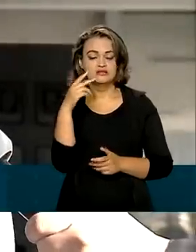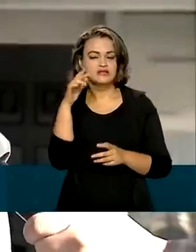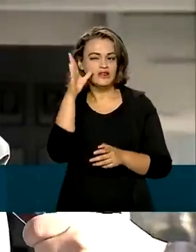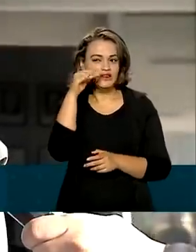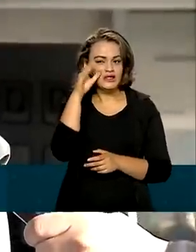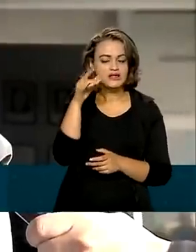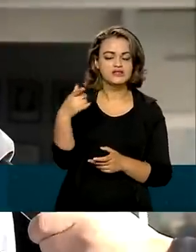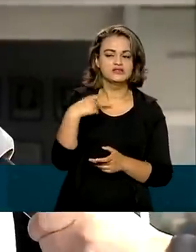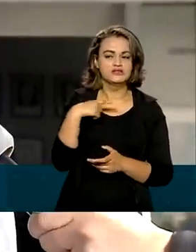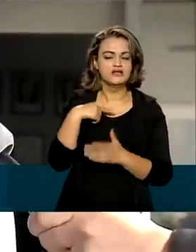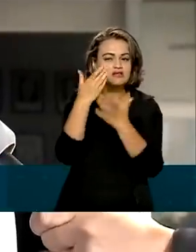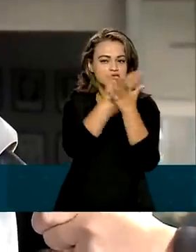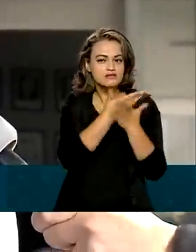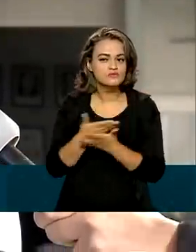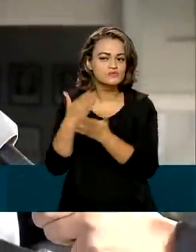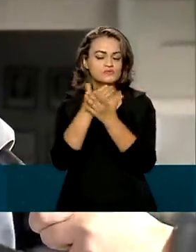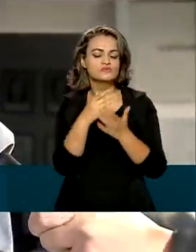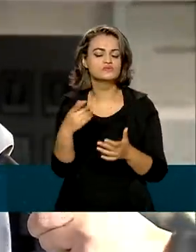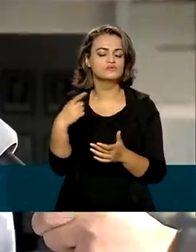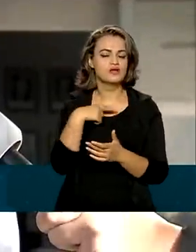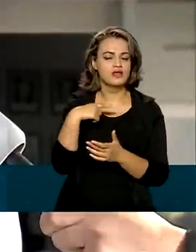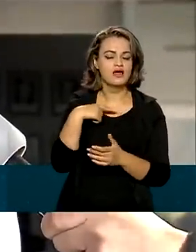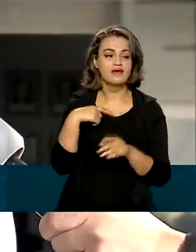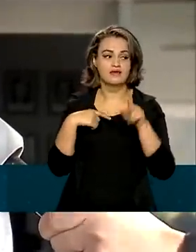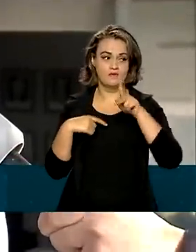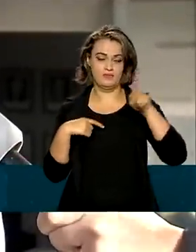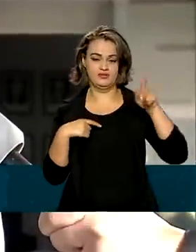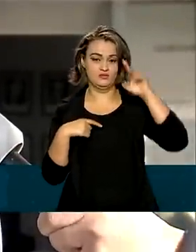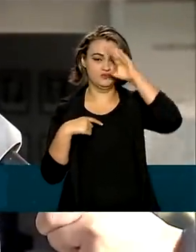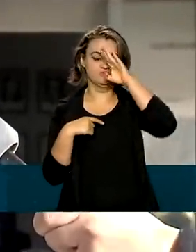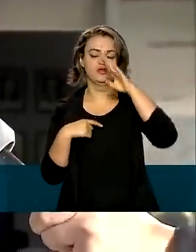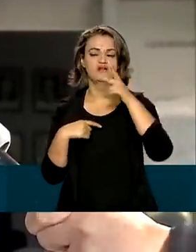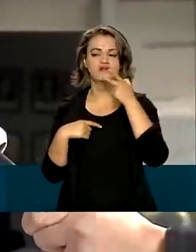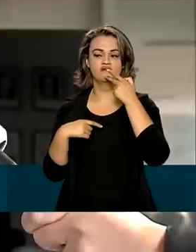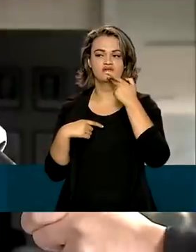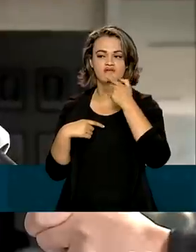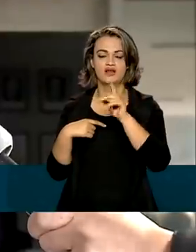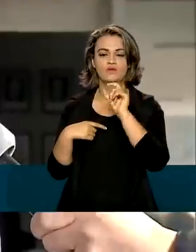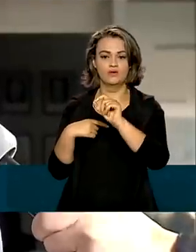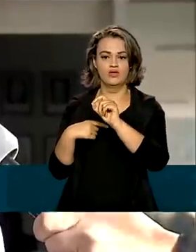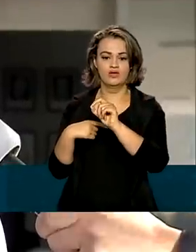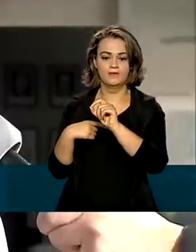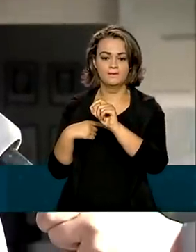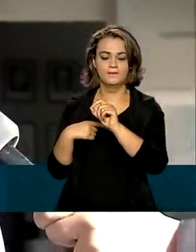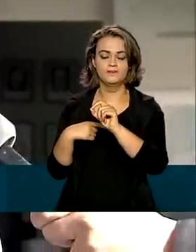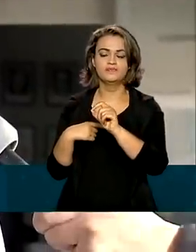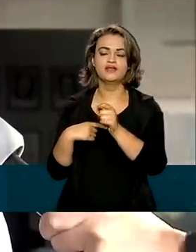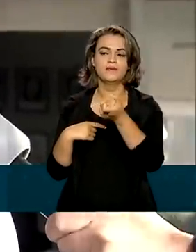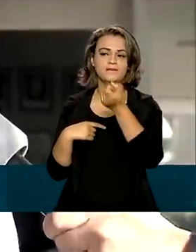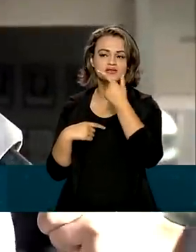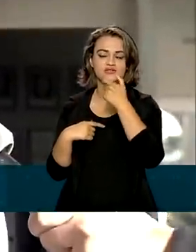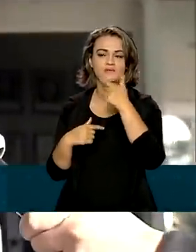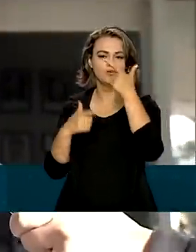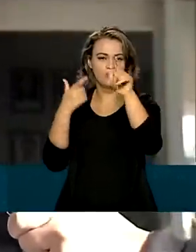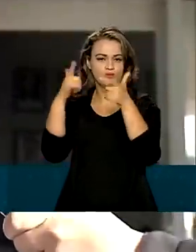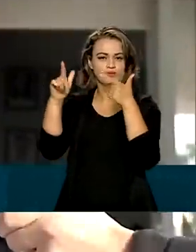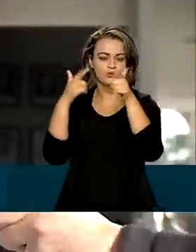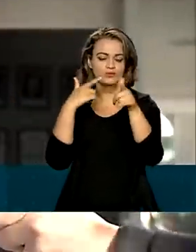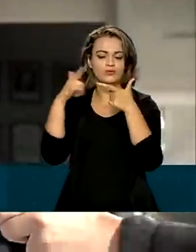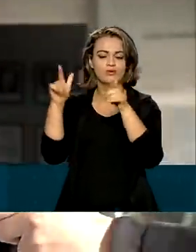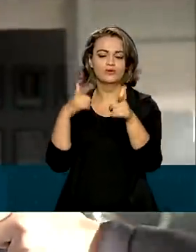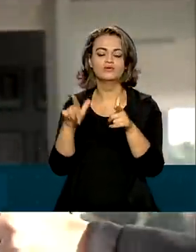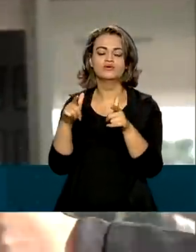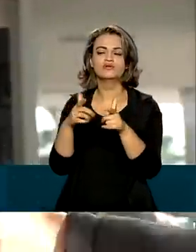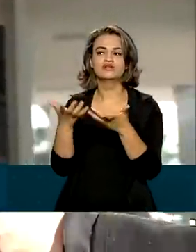alguns pequenos estudos e o presidente já afirmou não só em relação a esse medicamento, mas em relação a outros, do